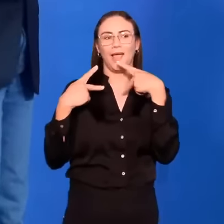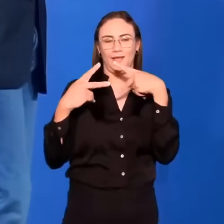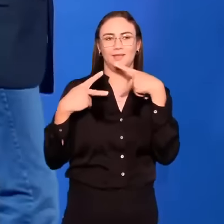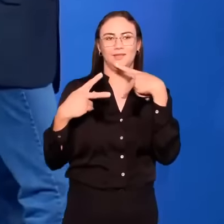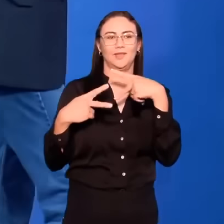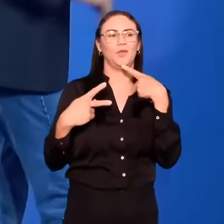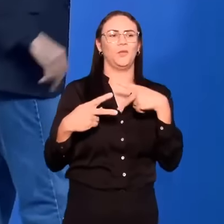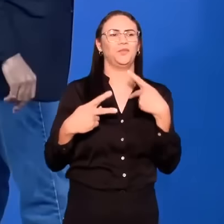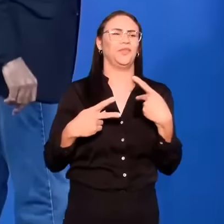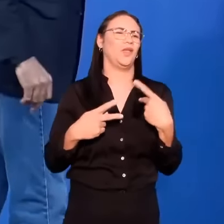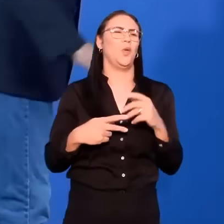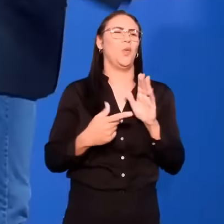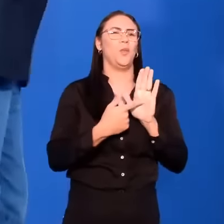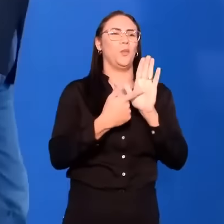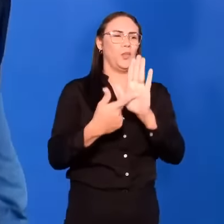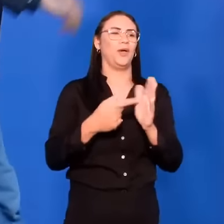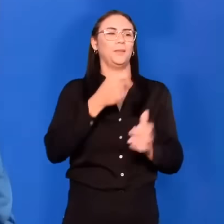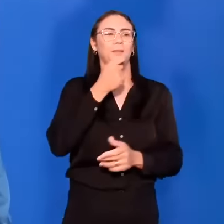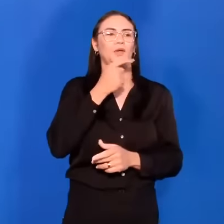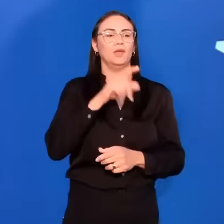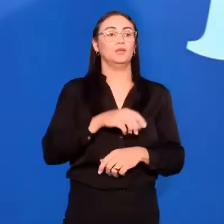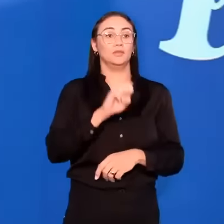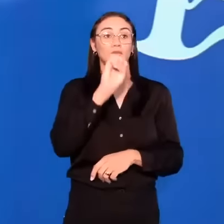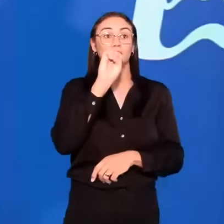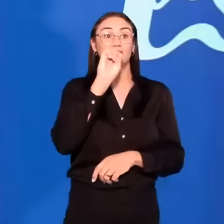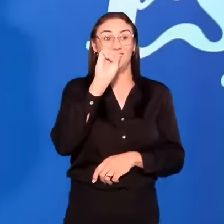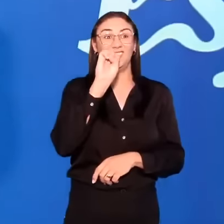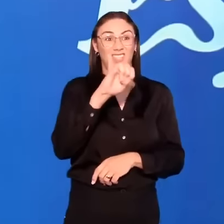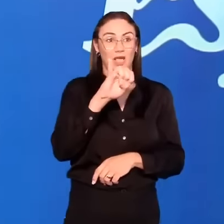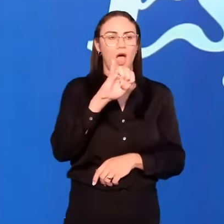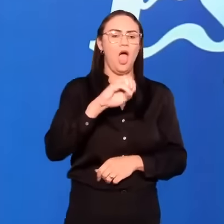para comer homens, eles morrerão de fome.